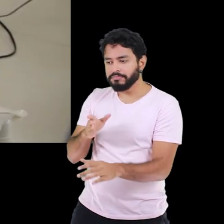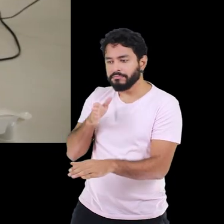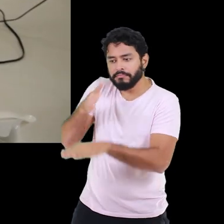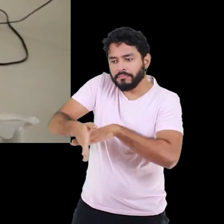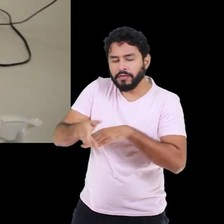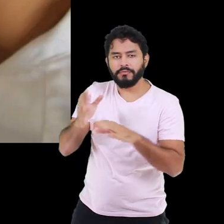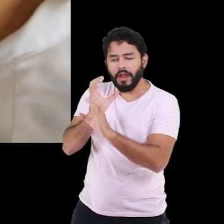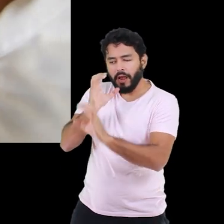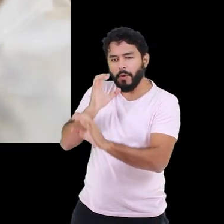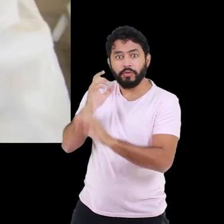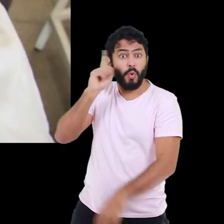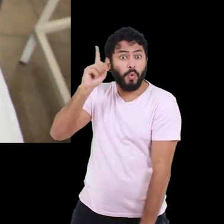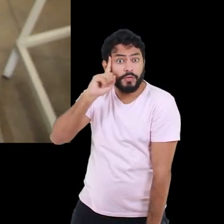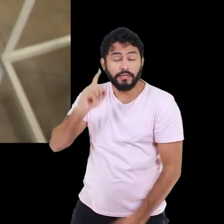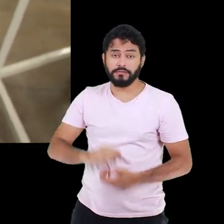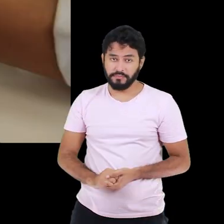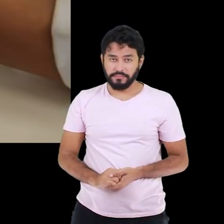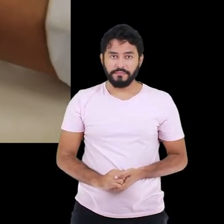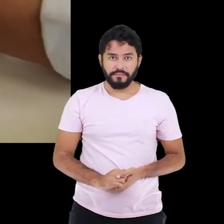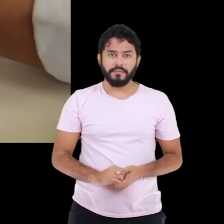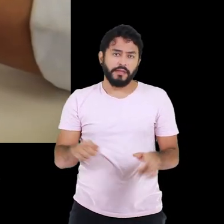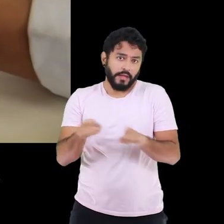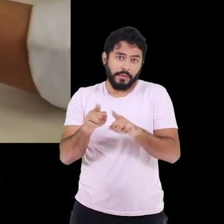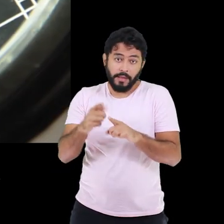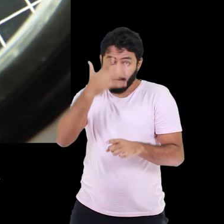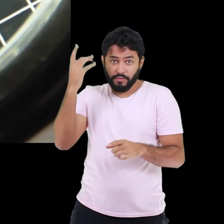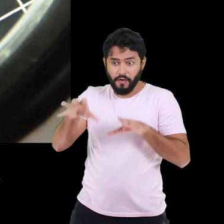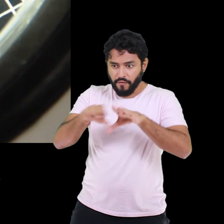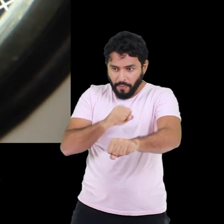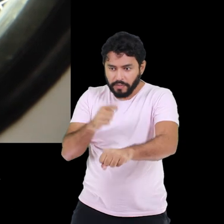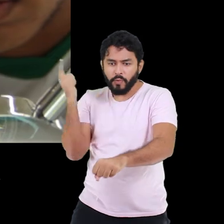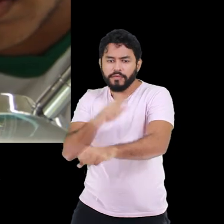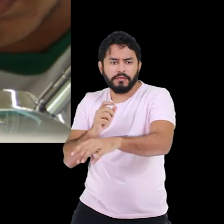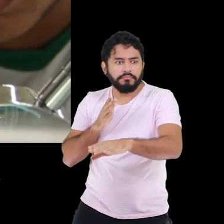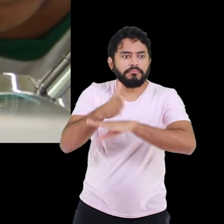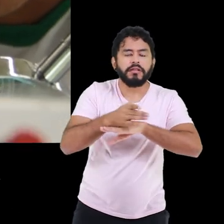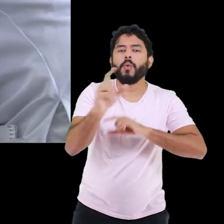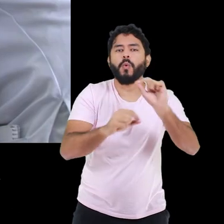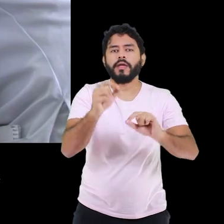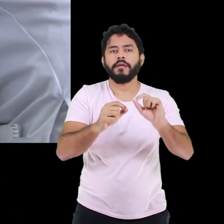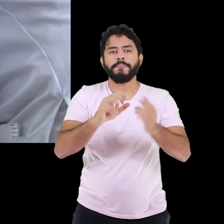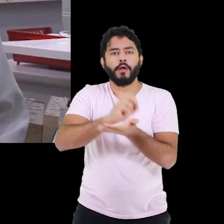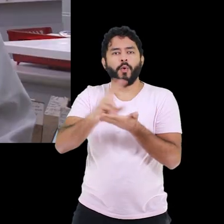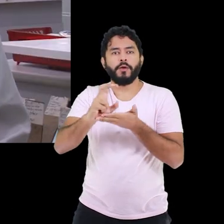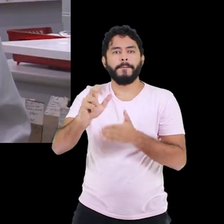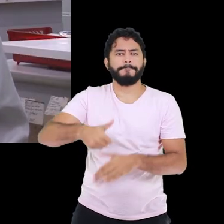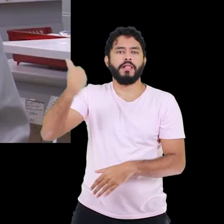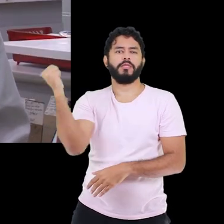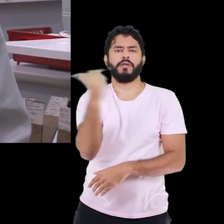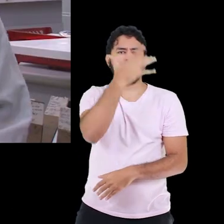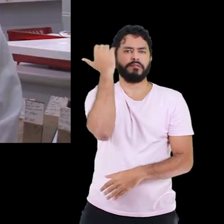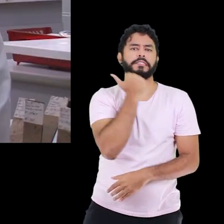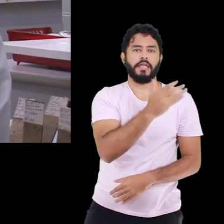contato direto com o laboratório todo dia. Pessoas novas saem daqui com a oportunidade de ter um currículo